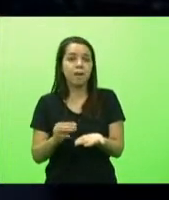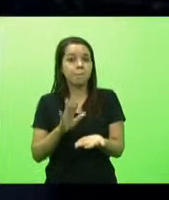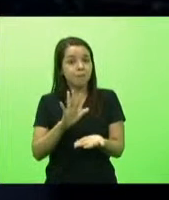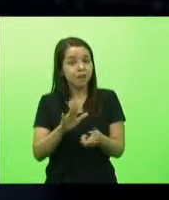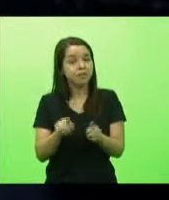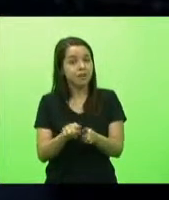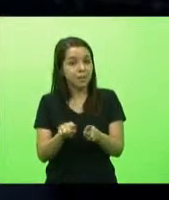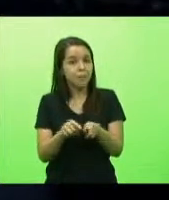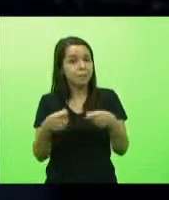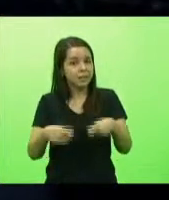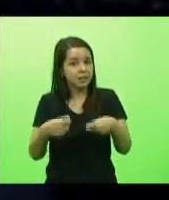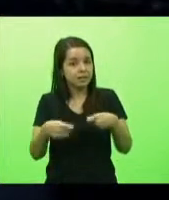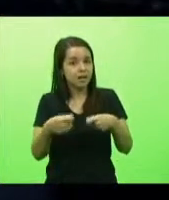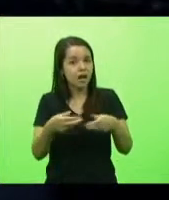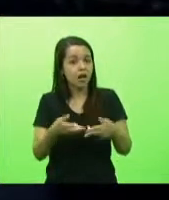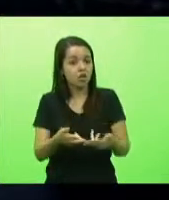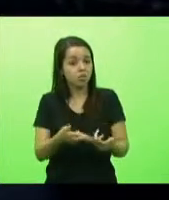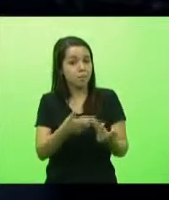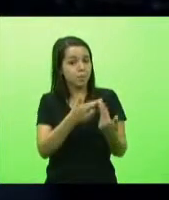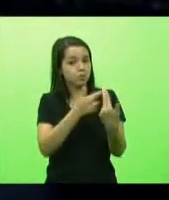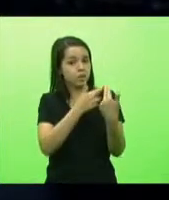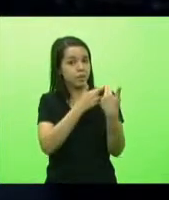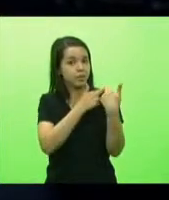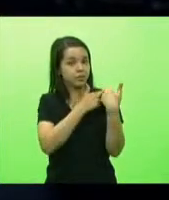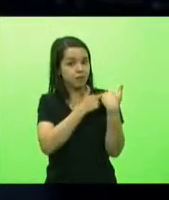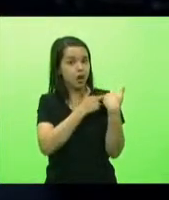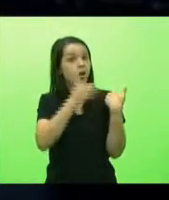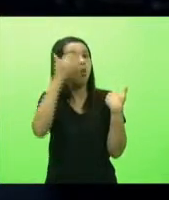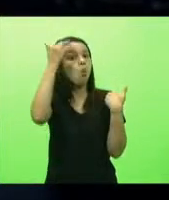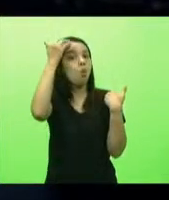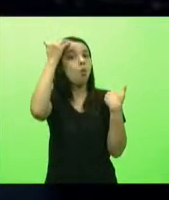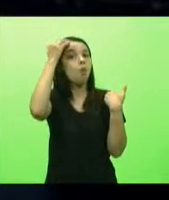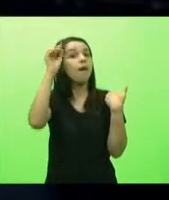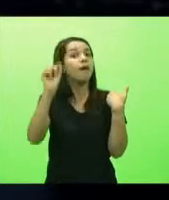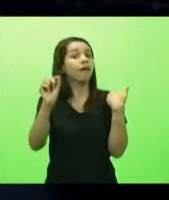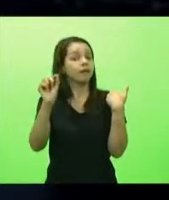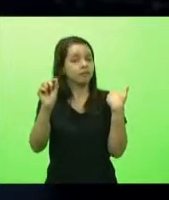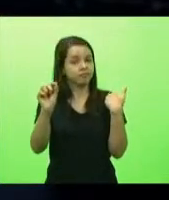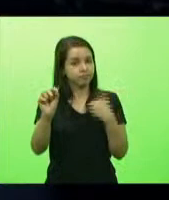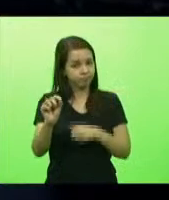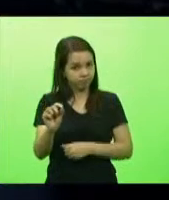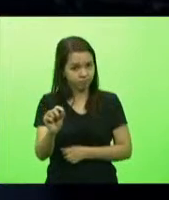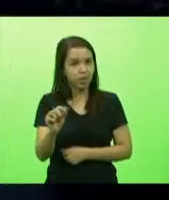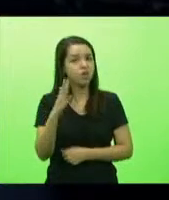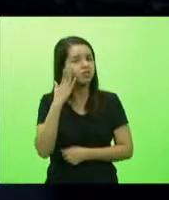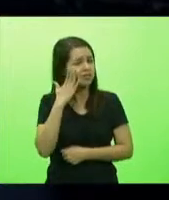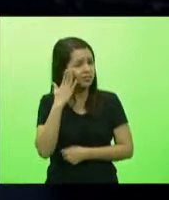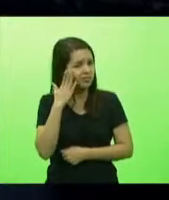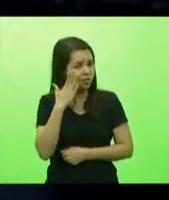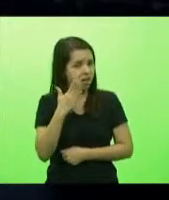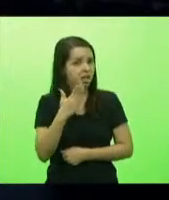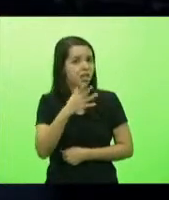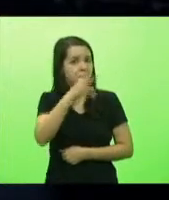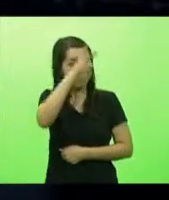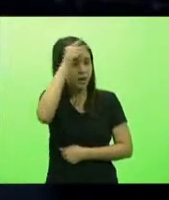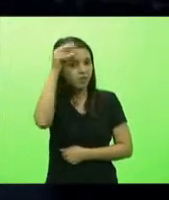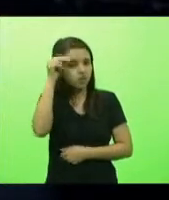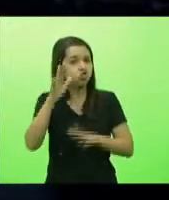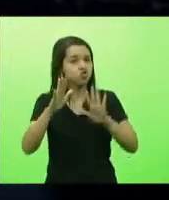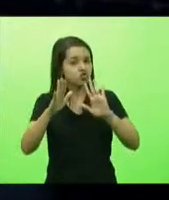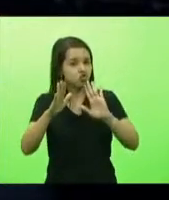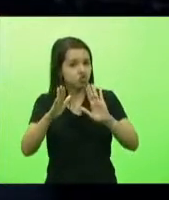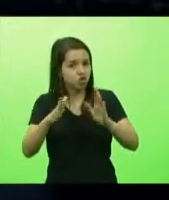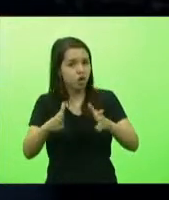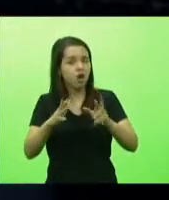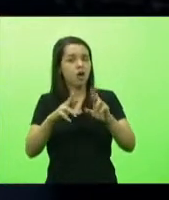em relação às causas então sei que o prefeito já fez reunião no dia de ontem